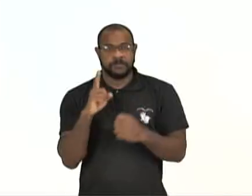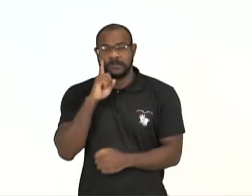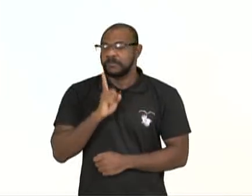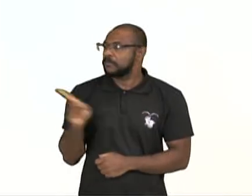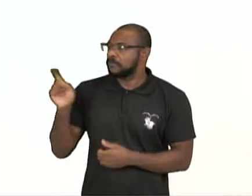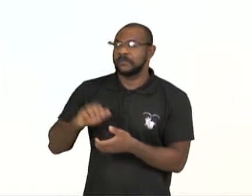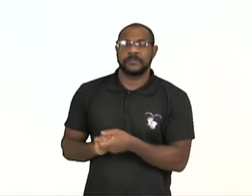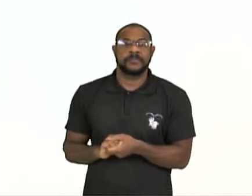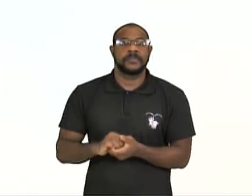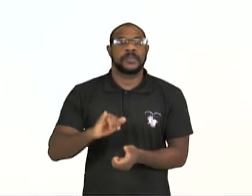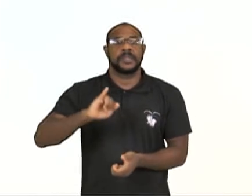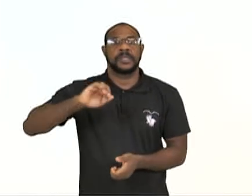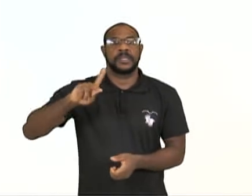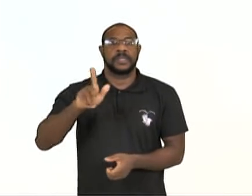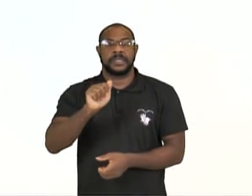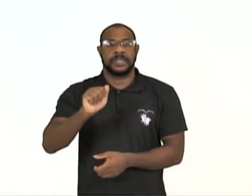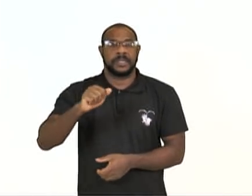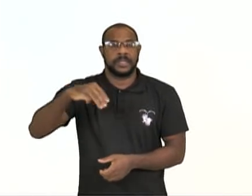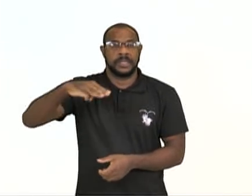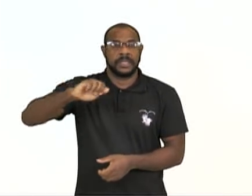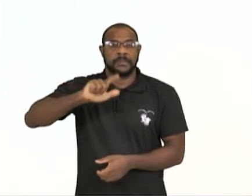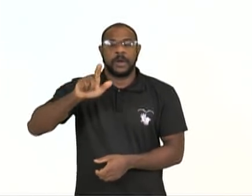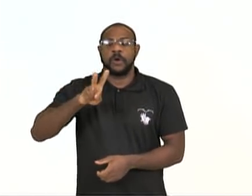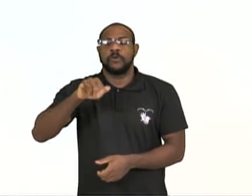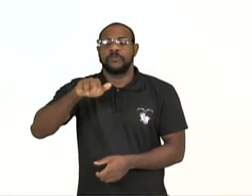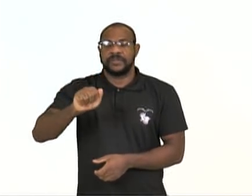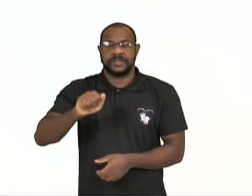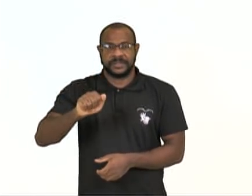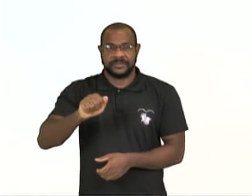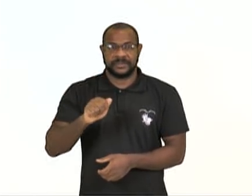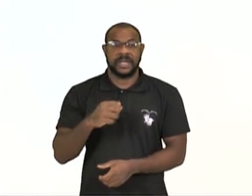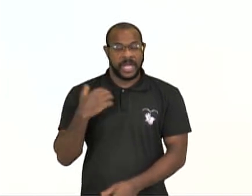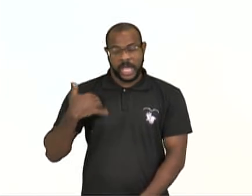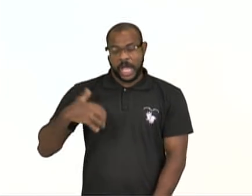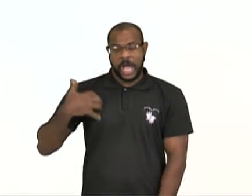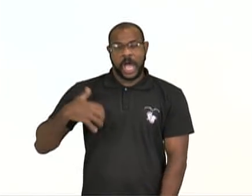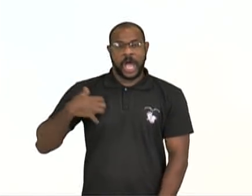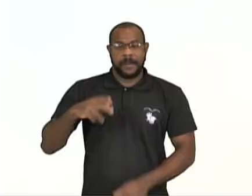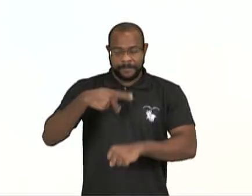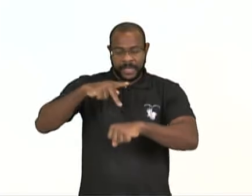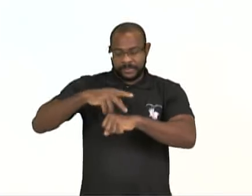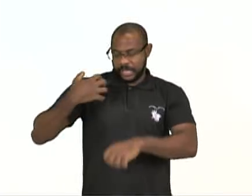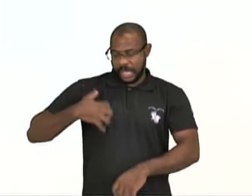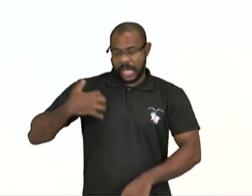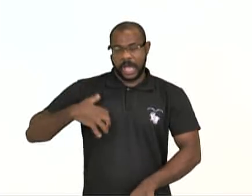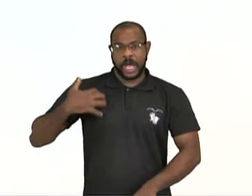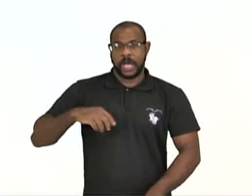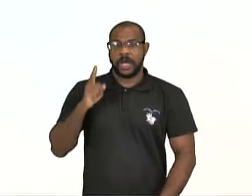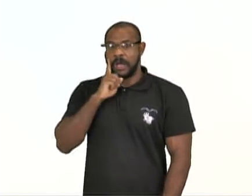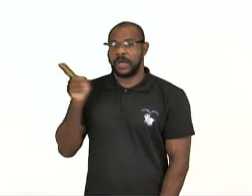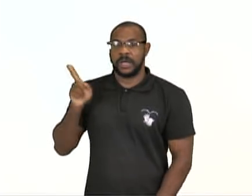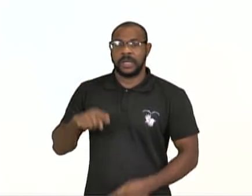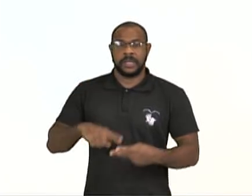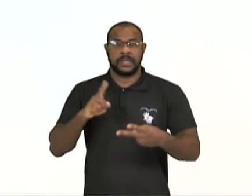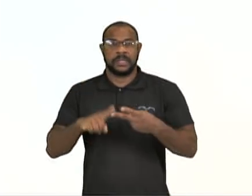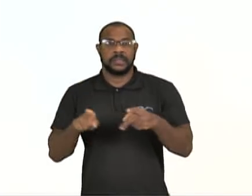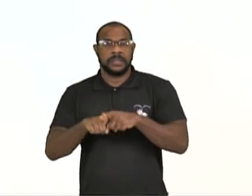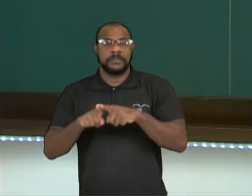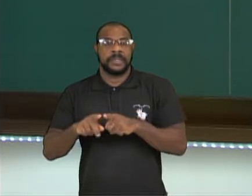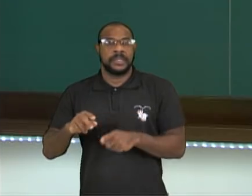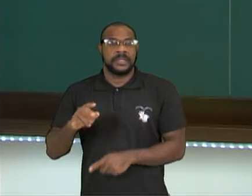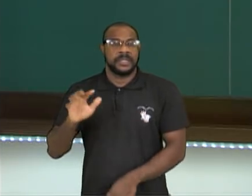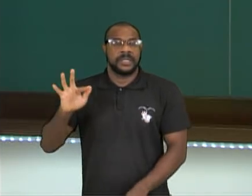Ilhas Malvinas, para os argentinos, para nós aqui no Brasil também chamamos, tá? Ilhas Falklands,